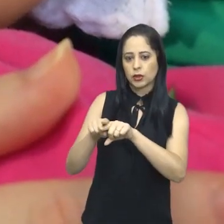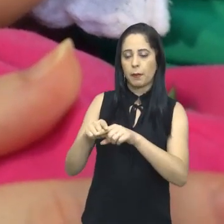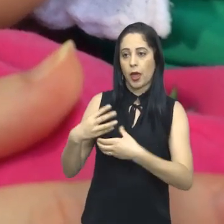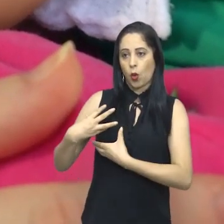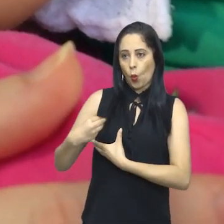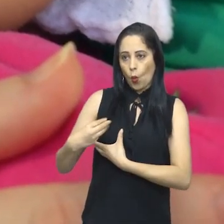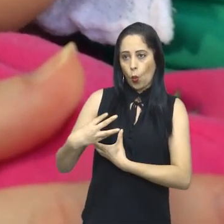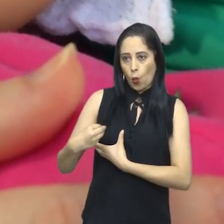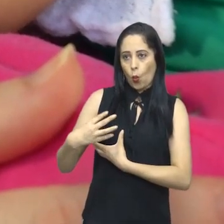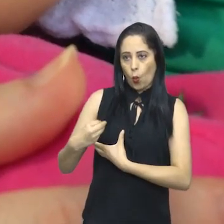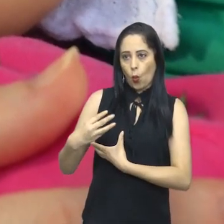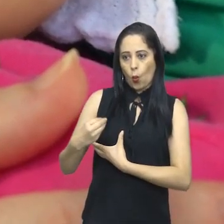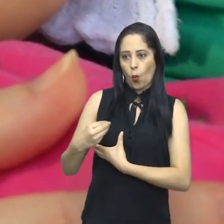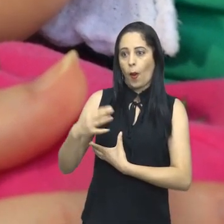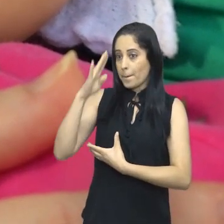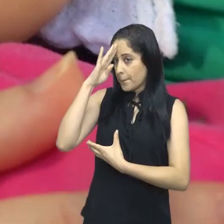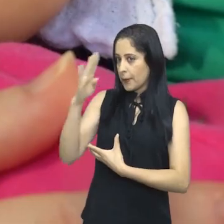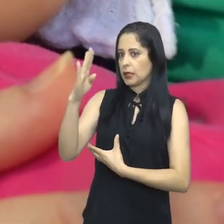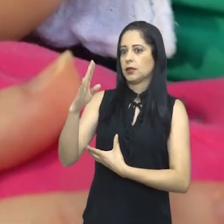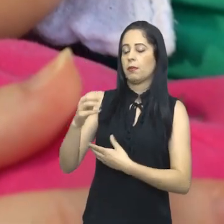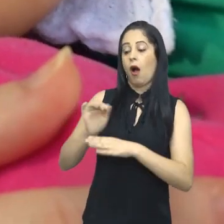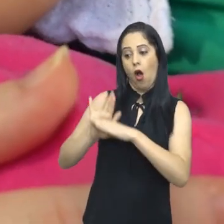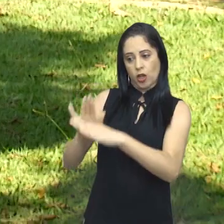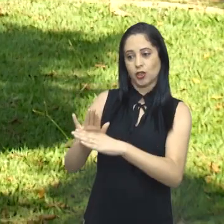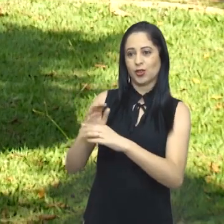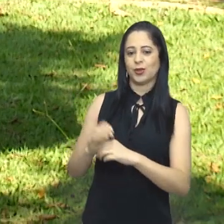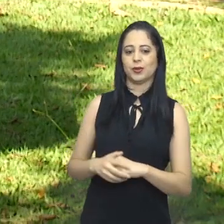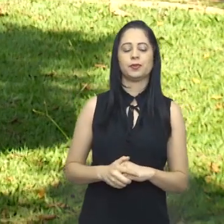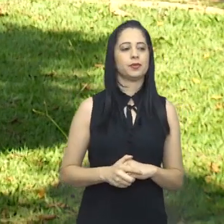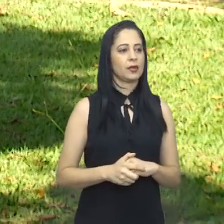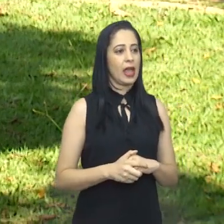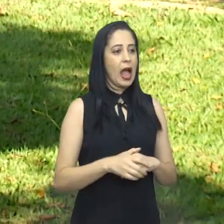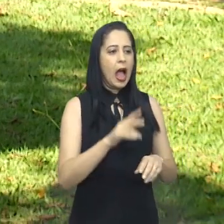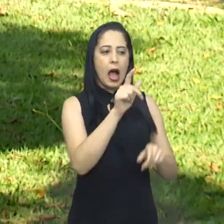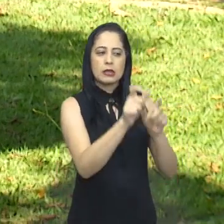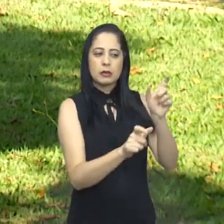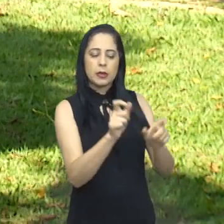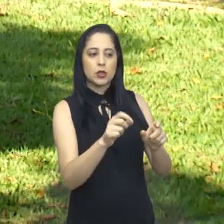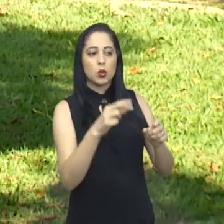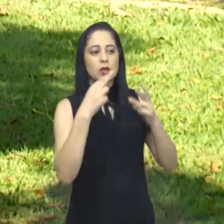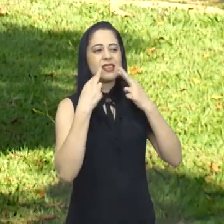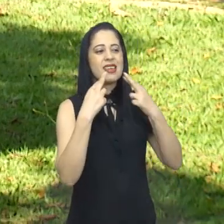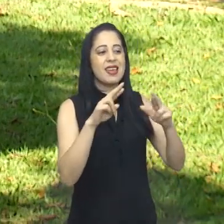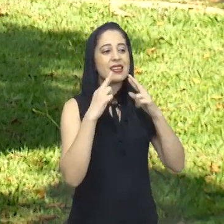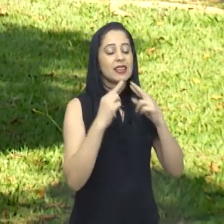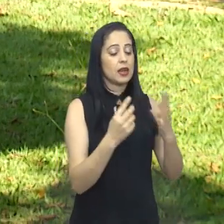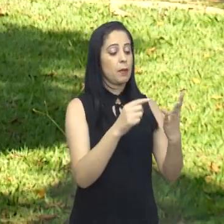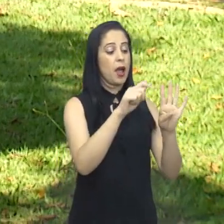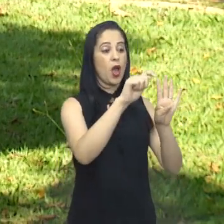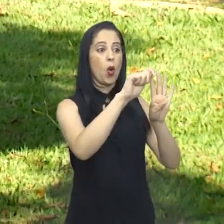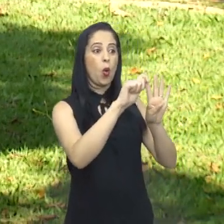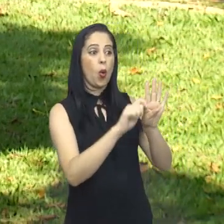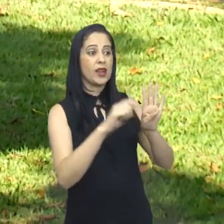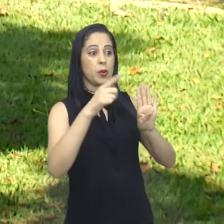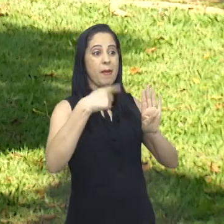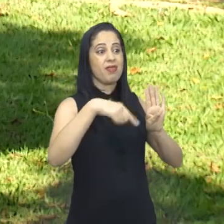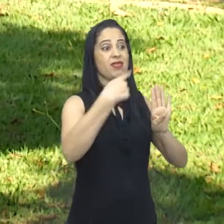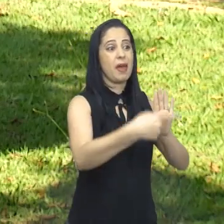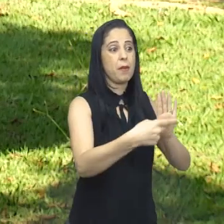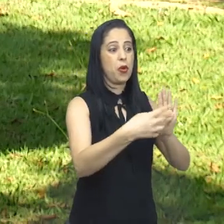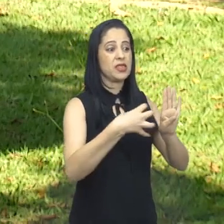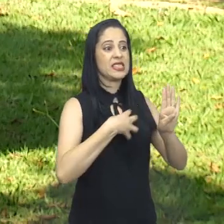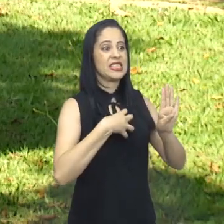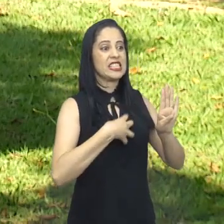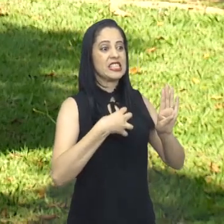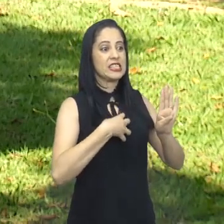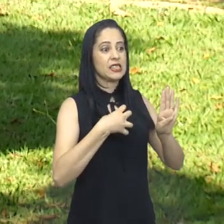para amamentação exclusiva, também ajudou bastante. Muitas pessoas reclamam que até quatro meses depois da doença sentem ainda